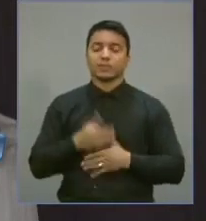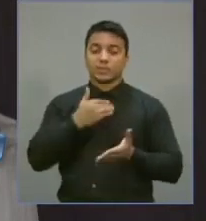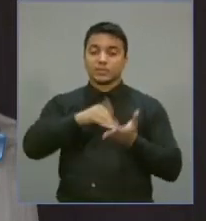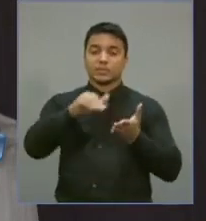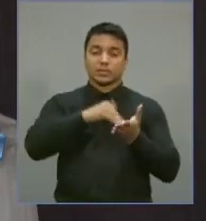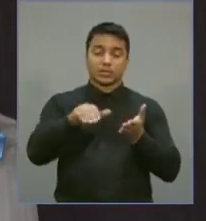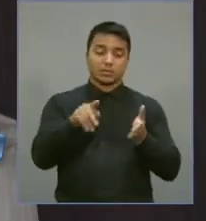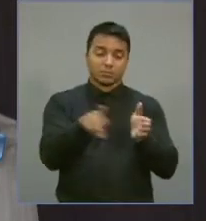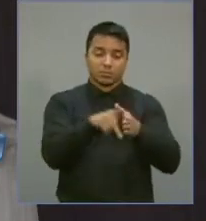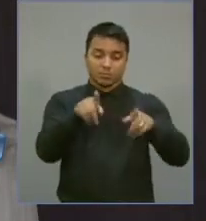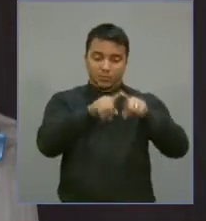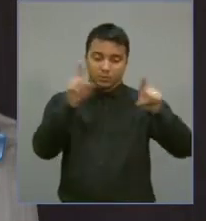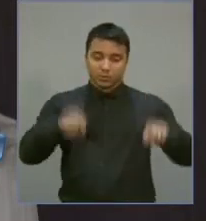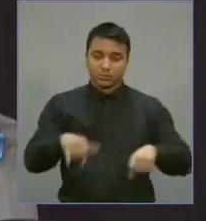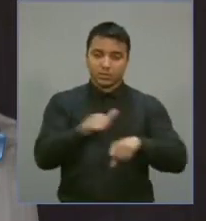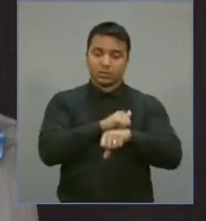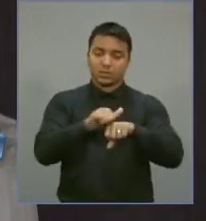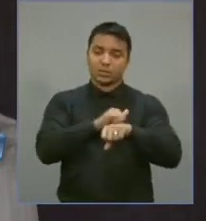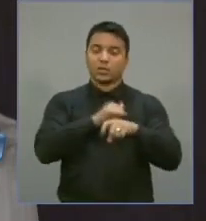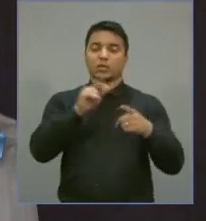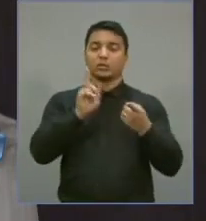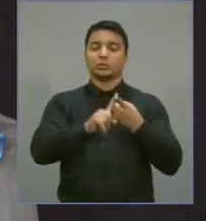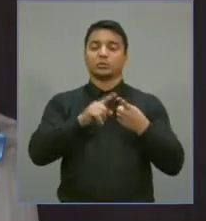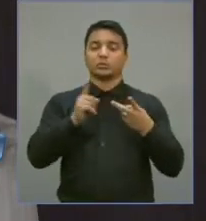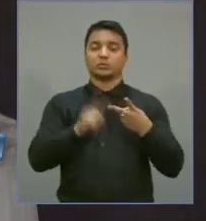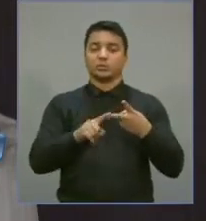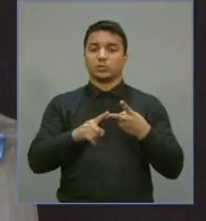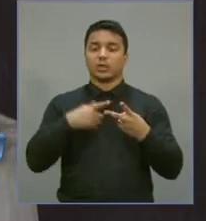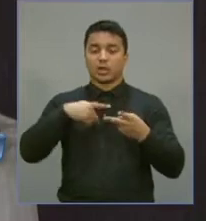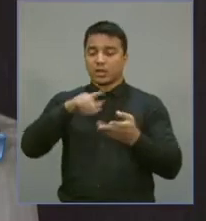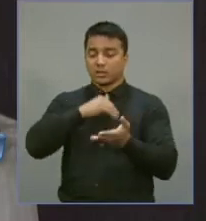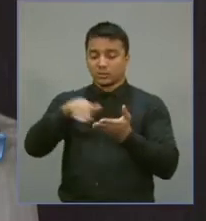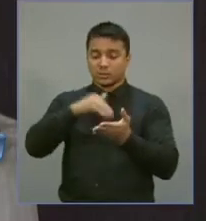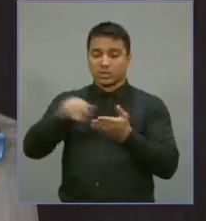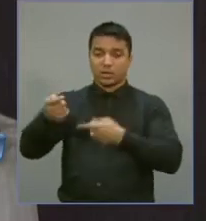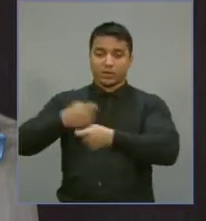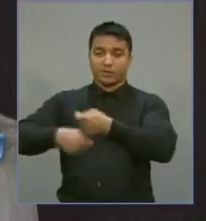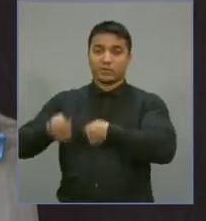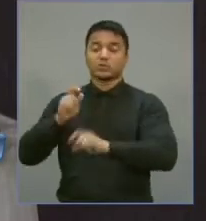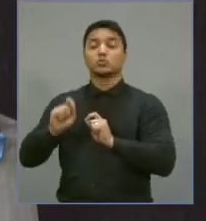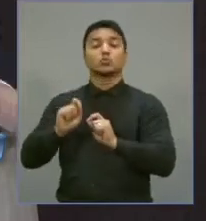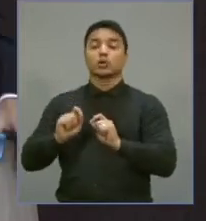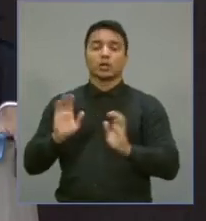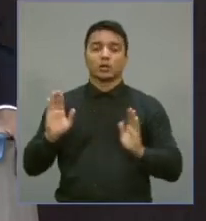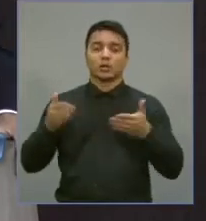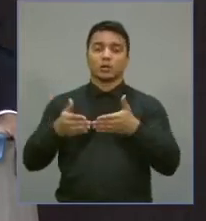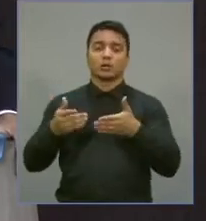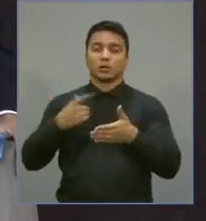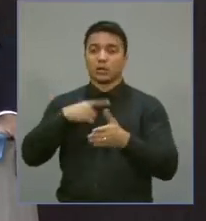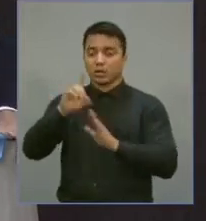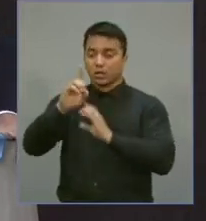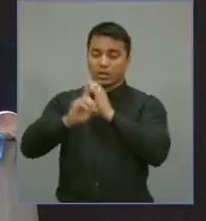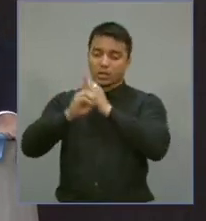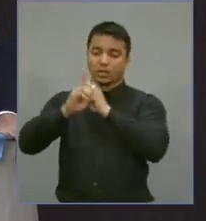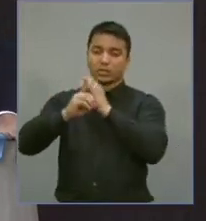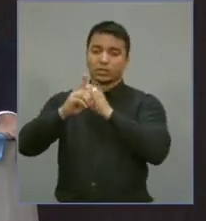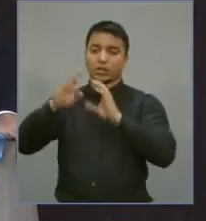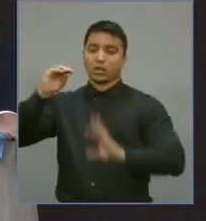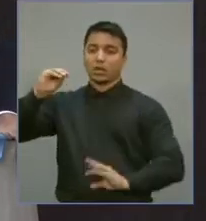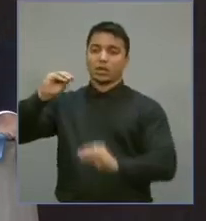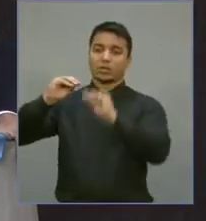Secretaria de Planejamento, a Secretaria da Fazenda, no sentido de um calendário da